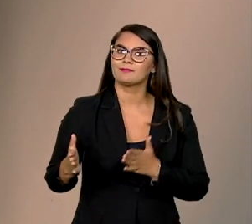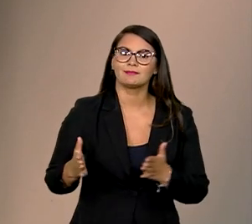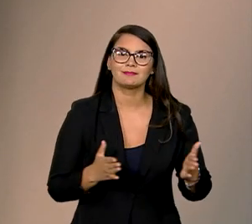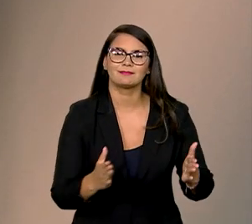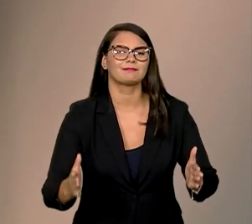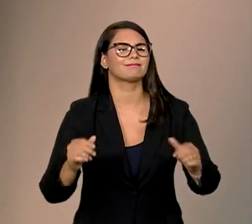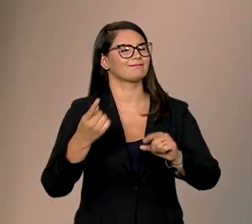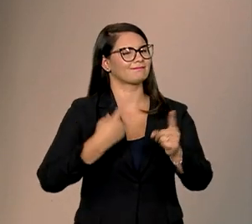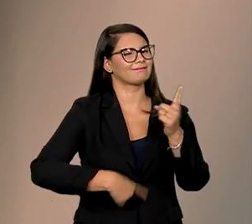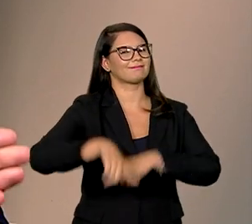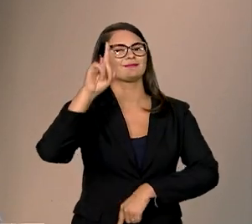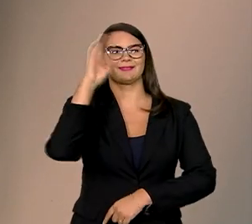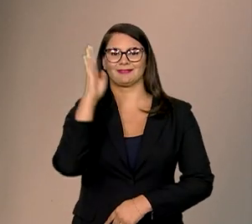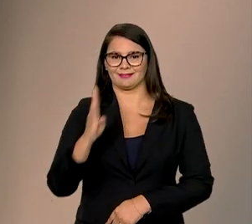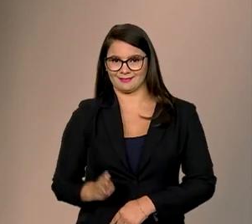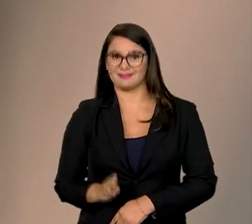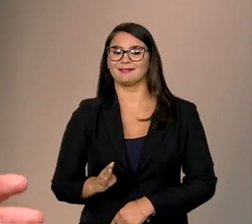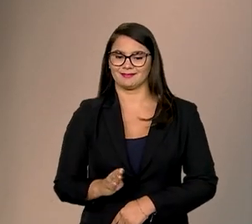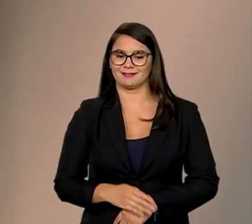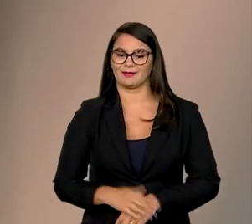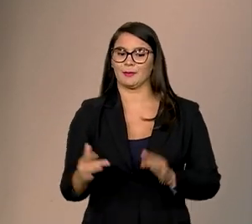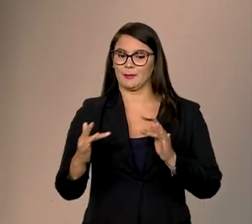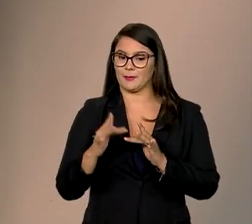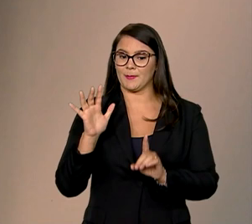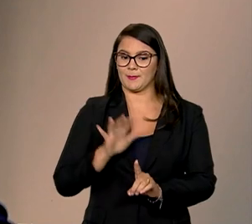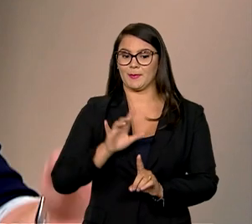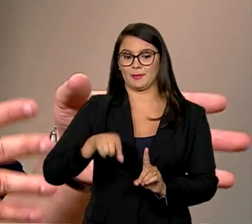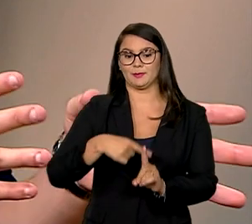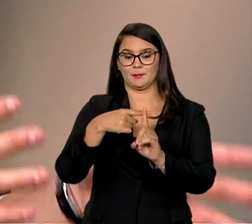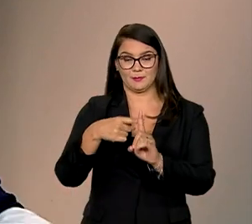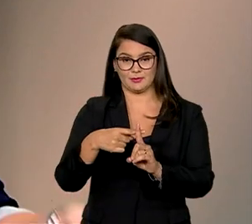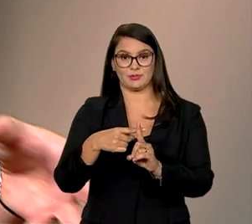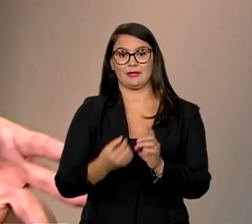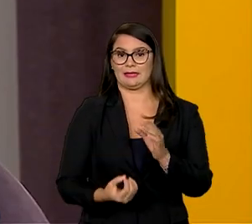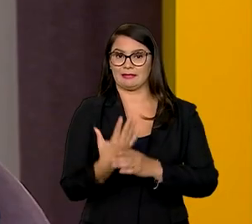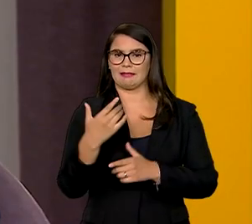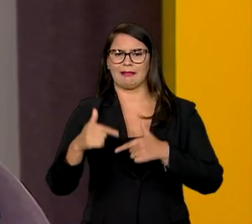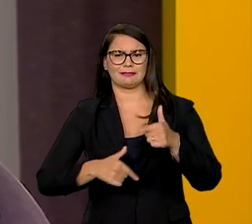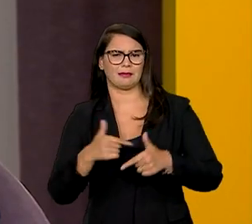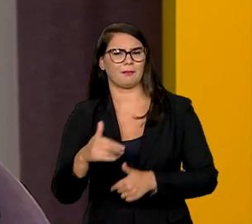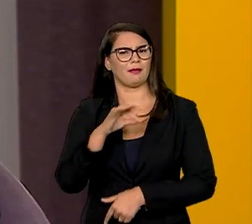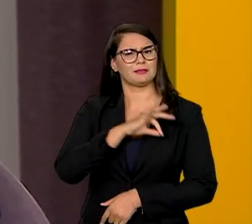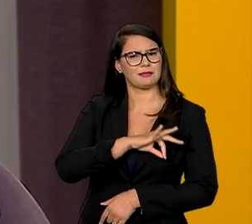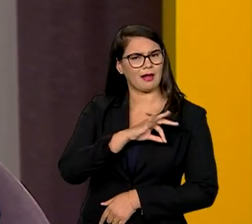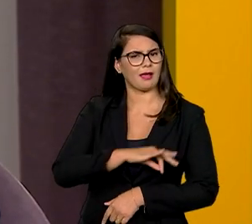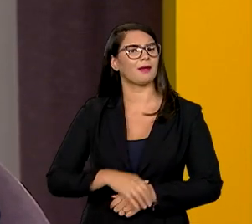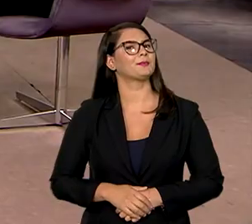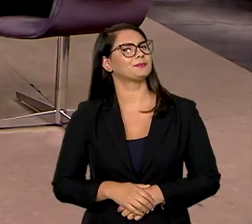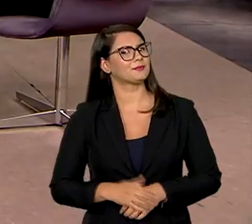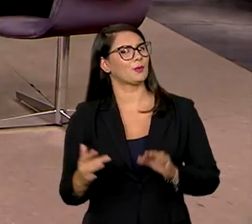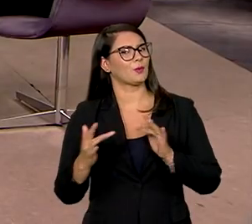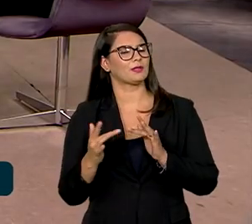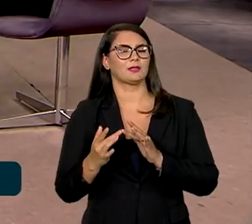muito transformadora no Brasil e com impacto muito positivo de geração de emprego, renda, de acesso